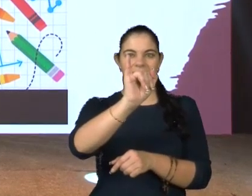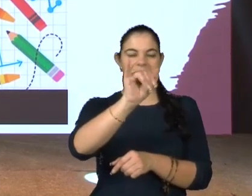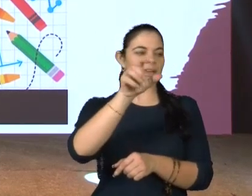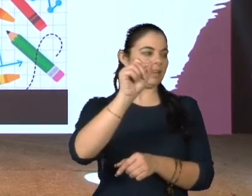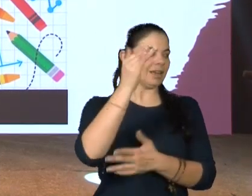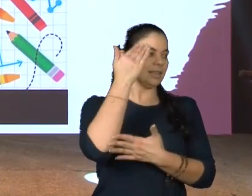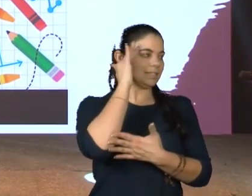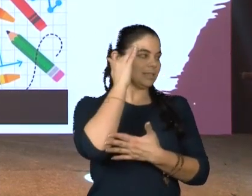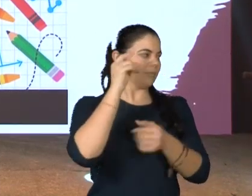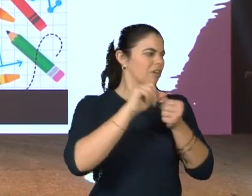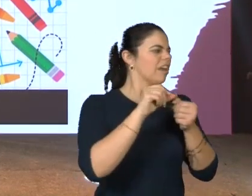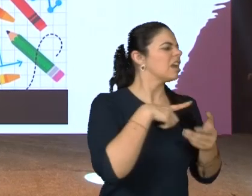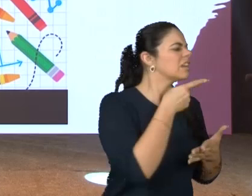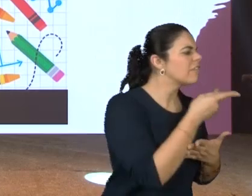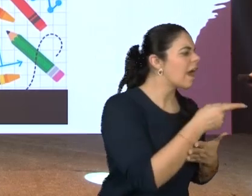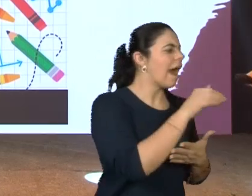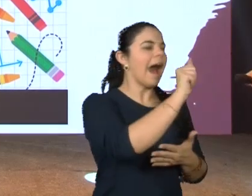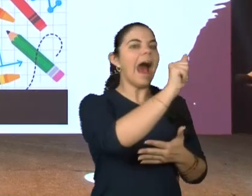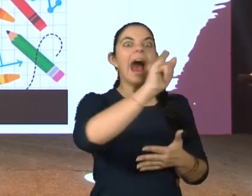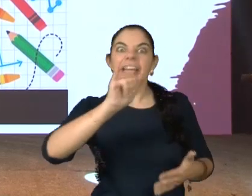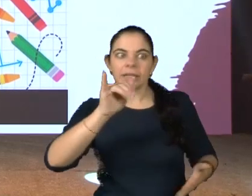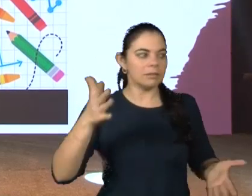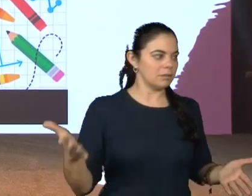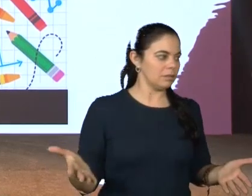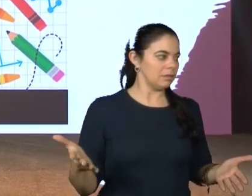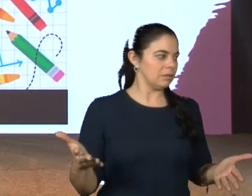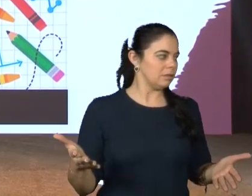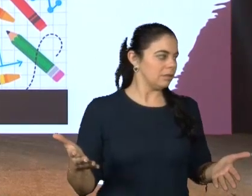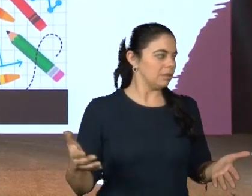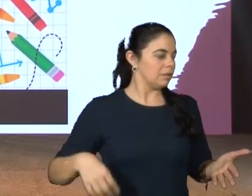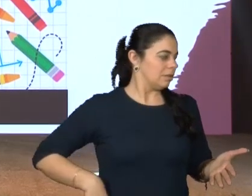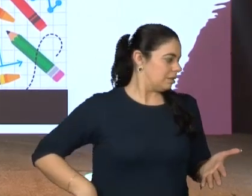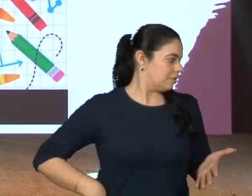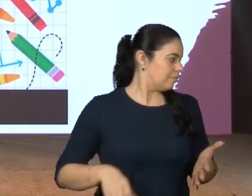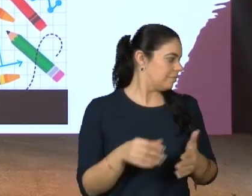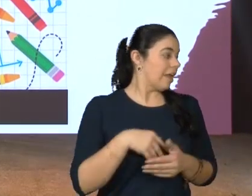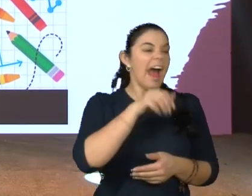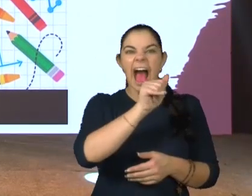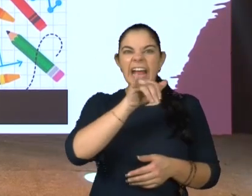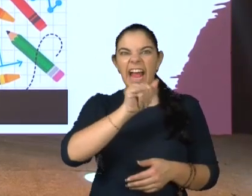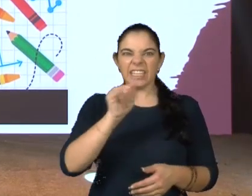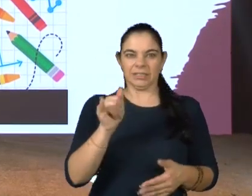O que formou, Davi? A, E. Ai, ai, ai.